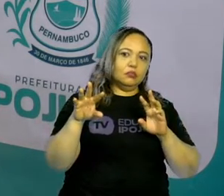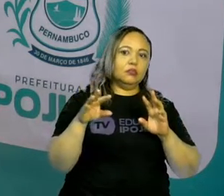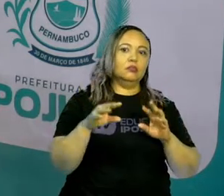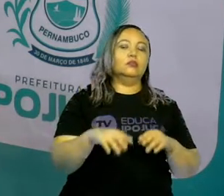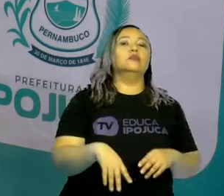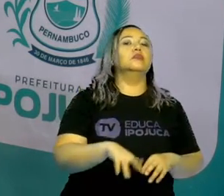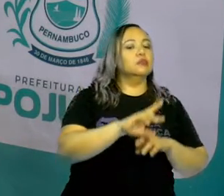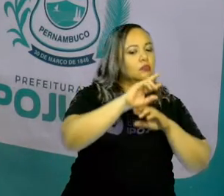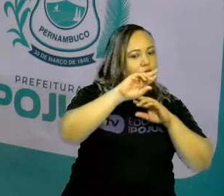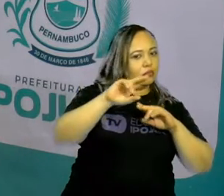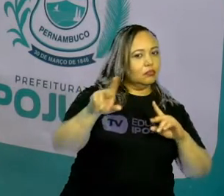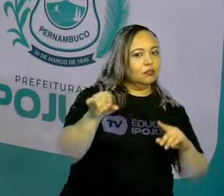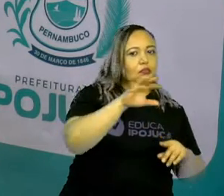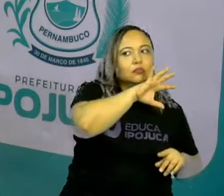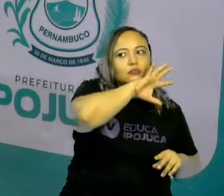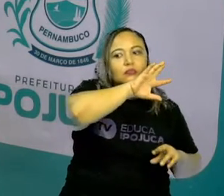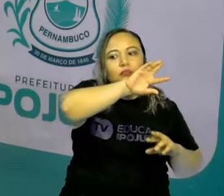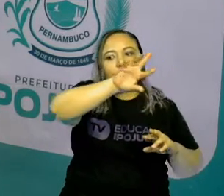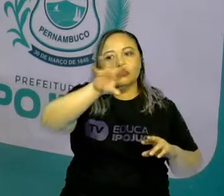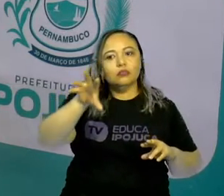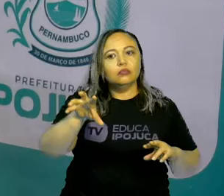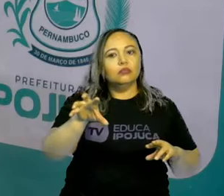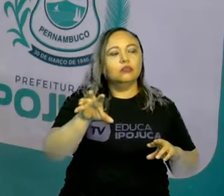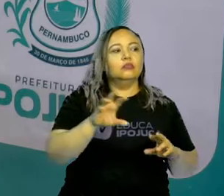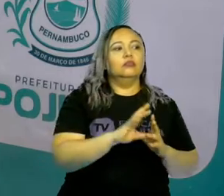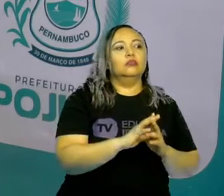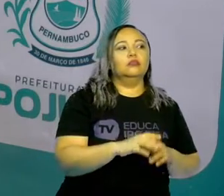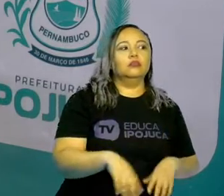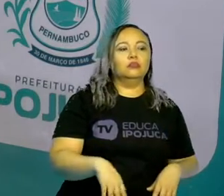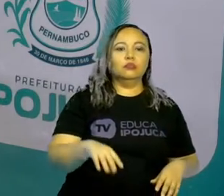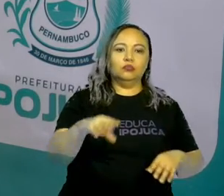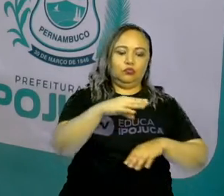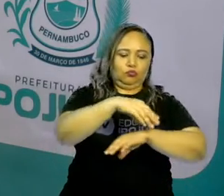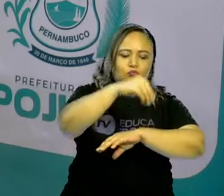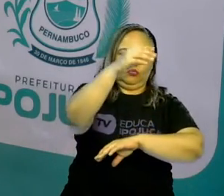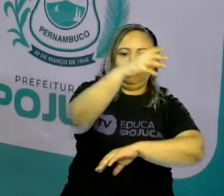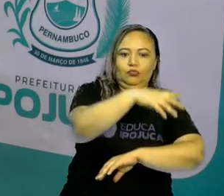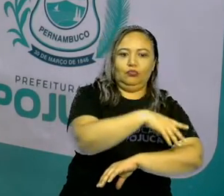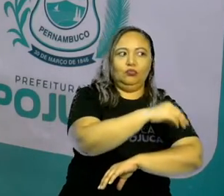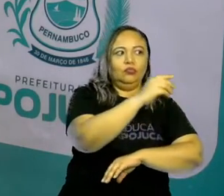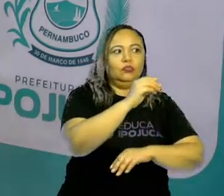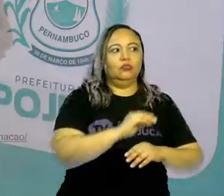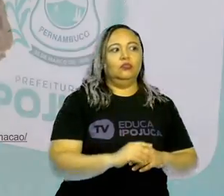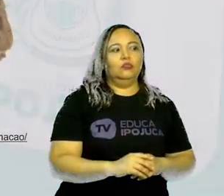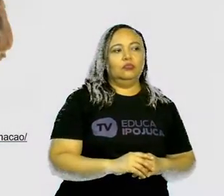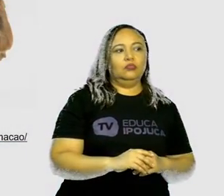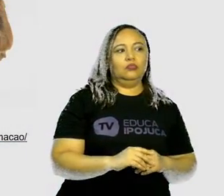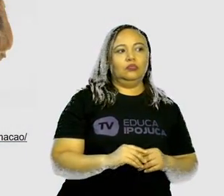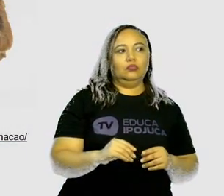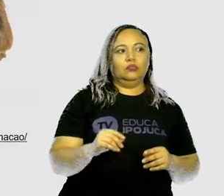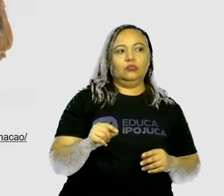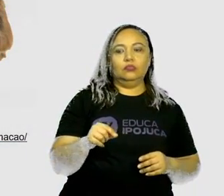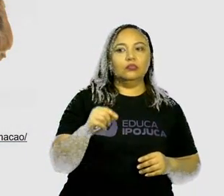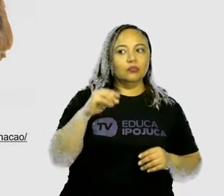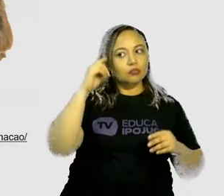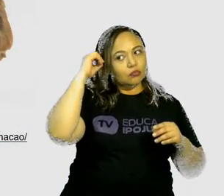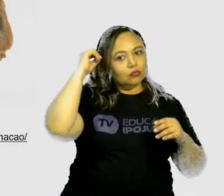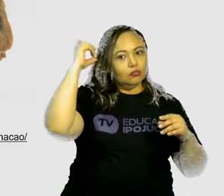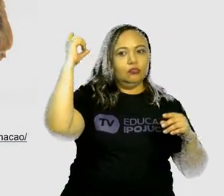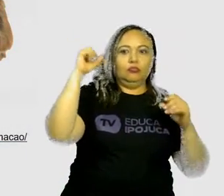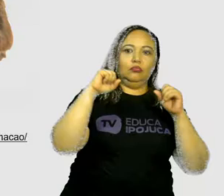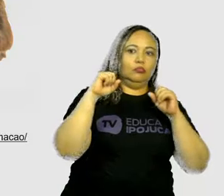Nós temos diferentes animais peludos, outros com, olha aí, a orelha